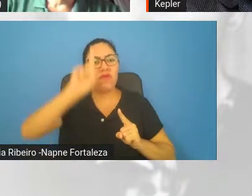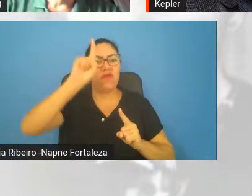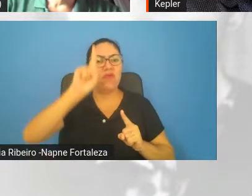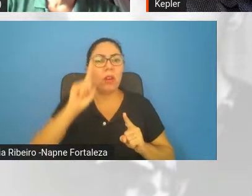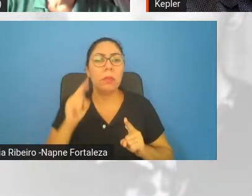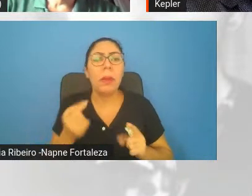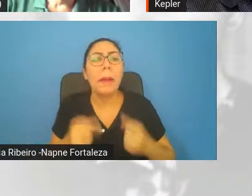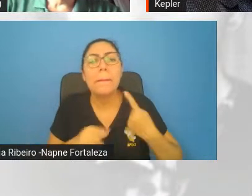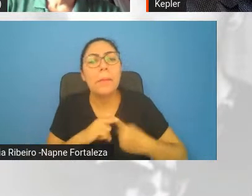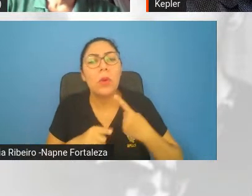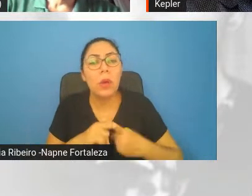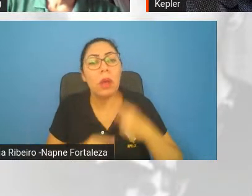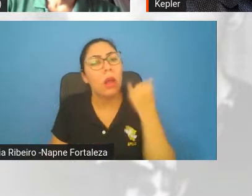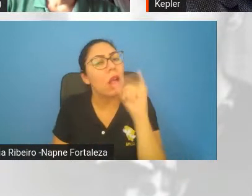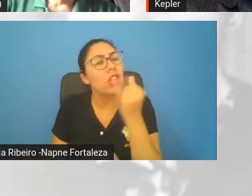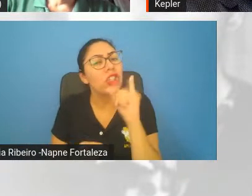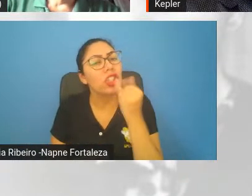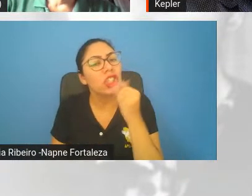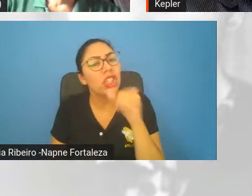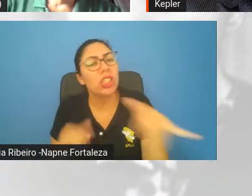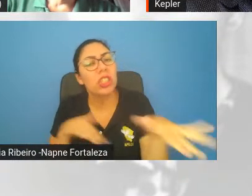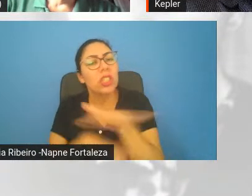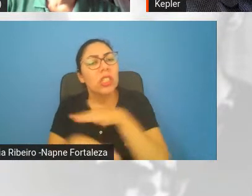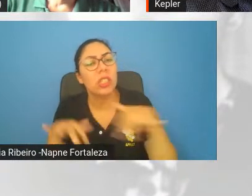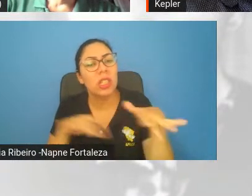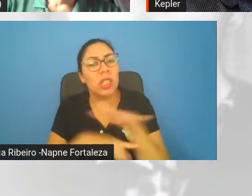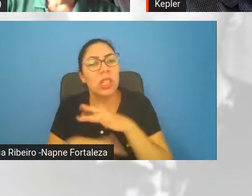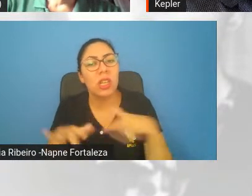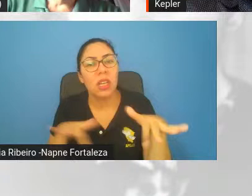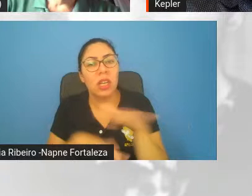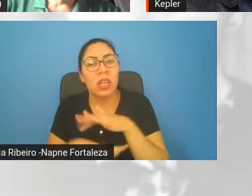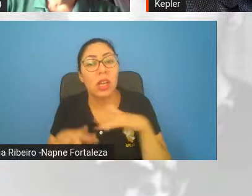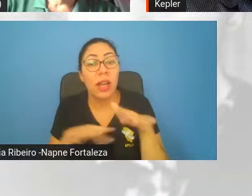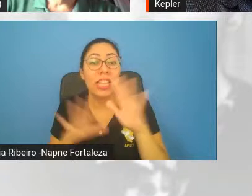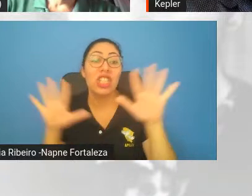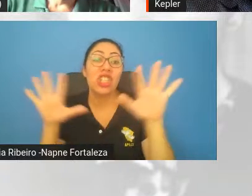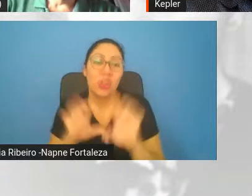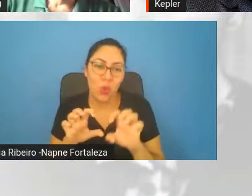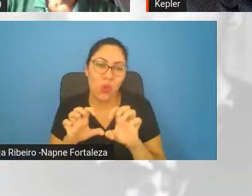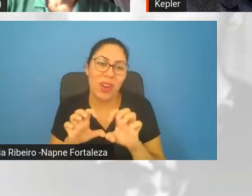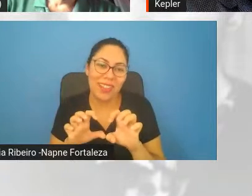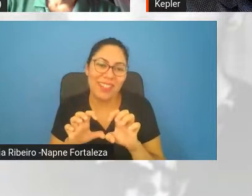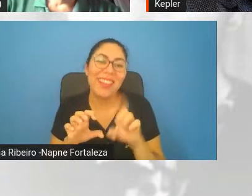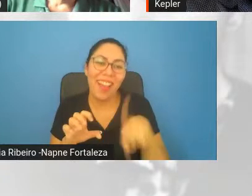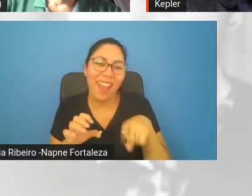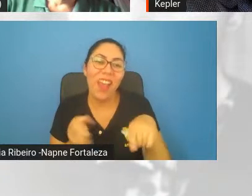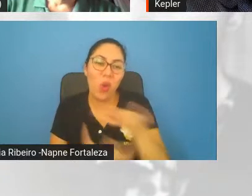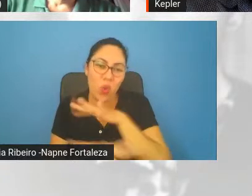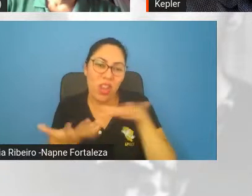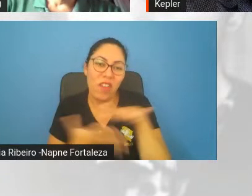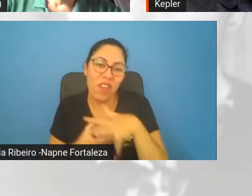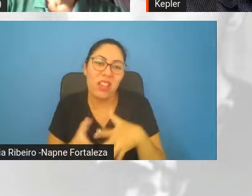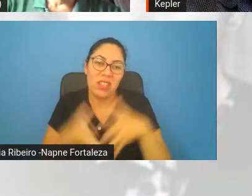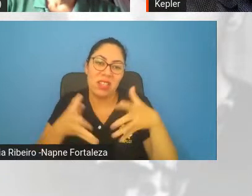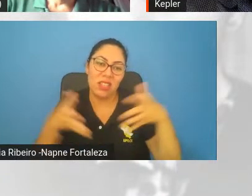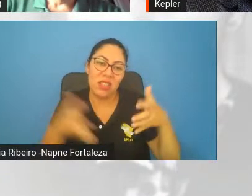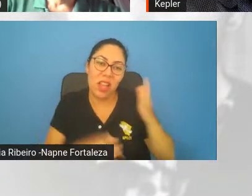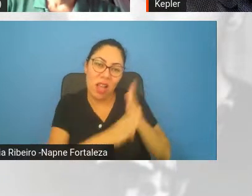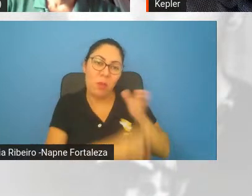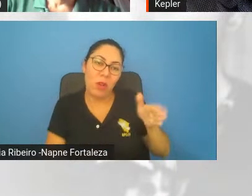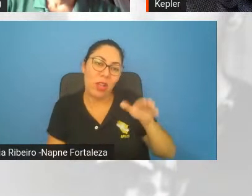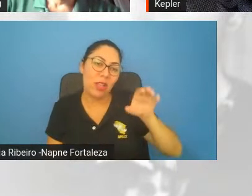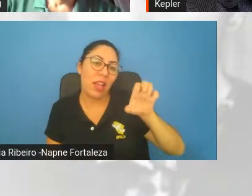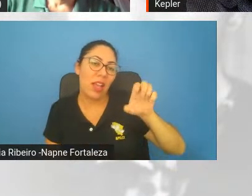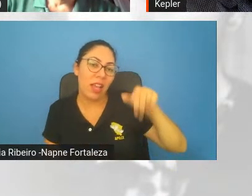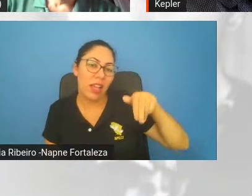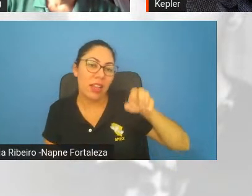e essa energia que se costuma chamar de energia escura. A partir daí criou-se uma pletora, número gigantesco